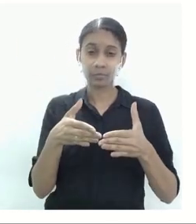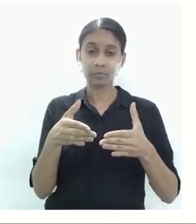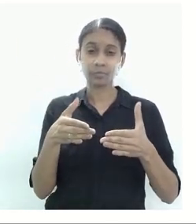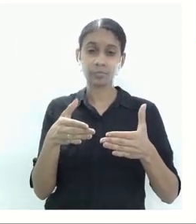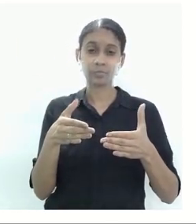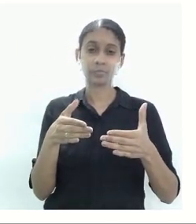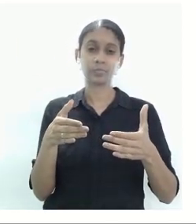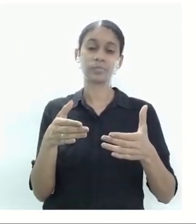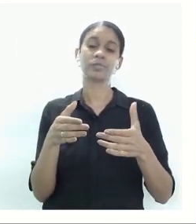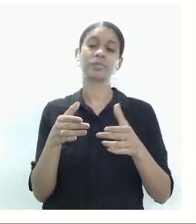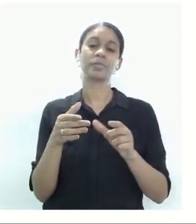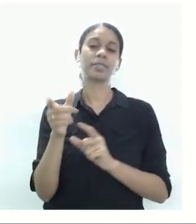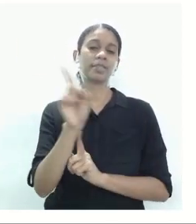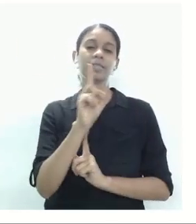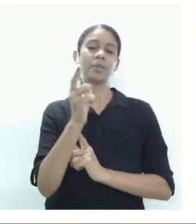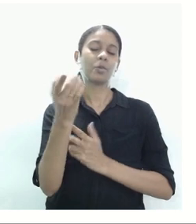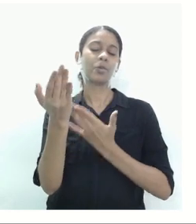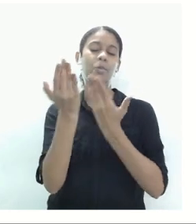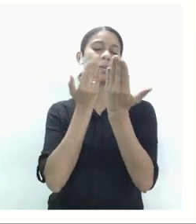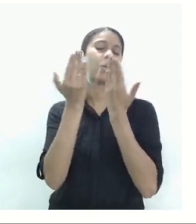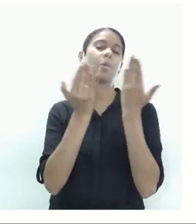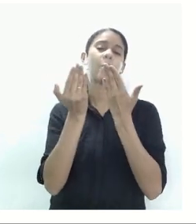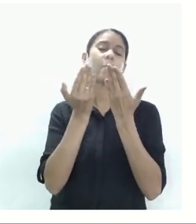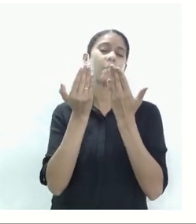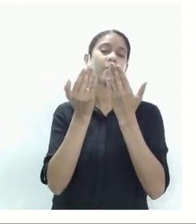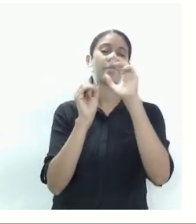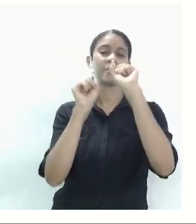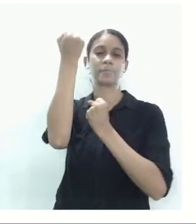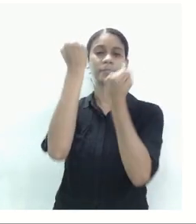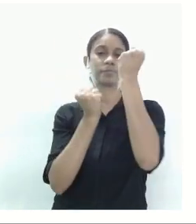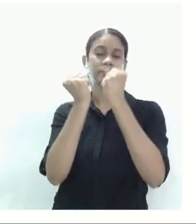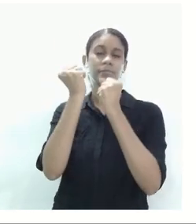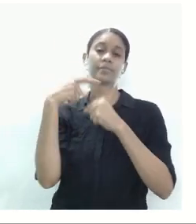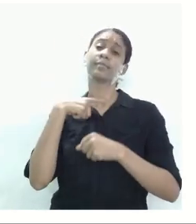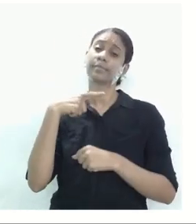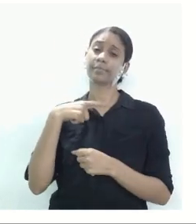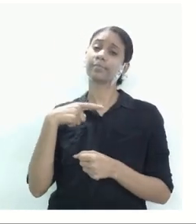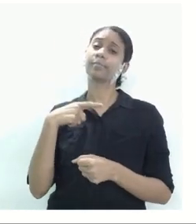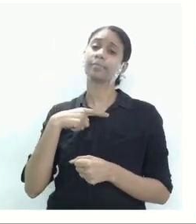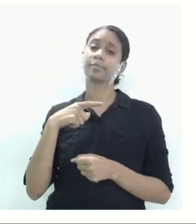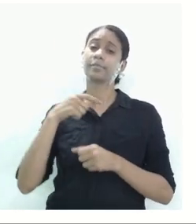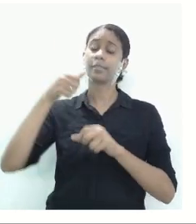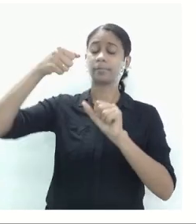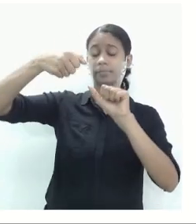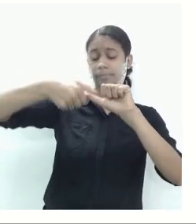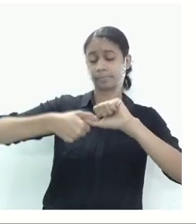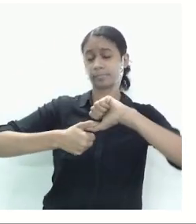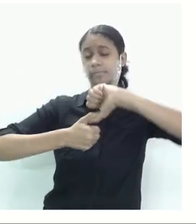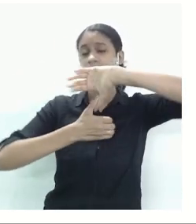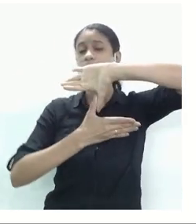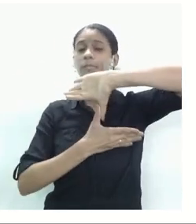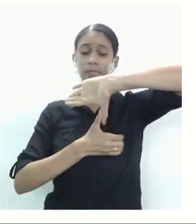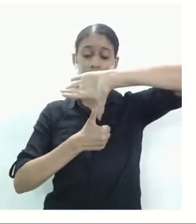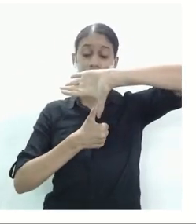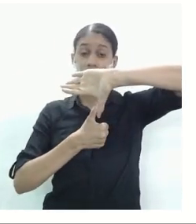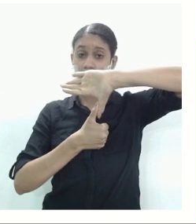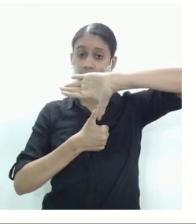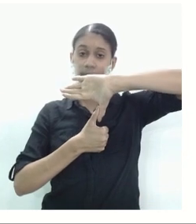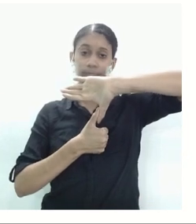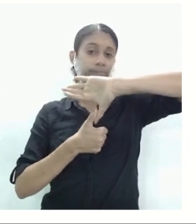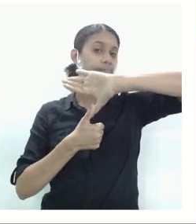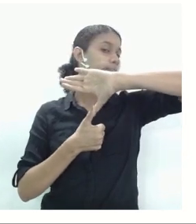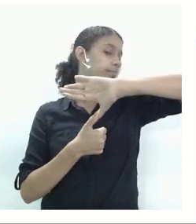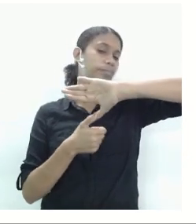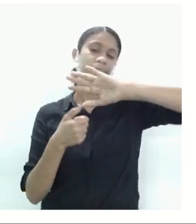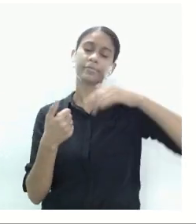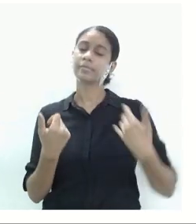ela não se compara com as indústrias presentes no hemisfério norte. Mas por que que lá